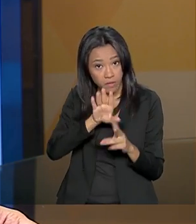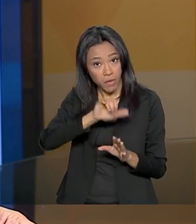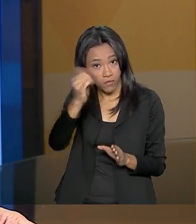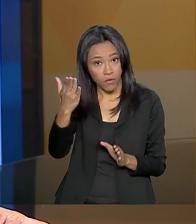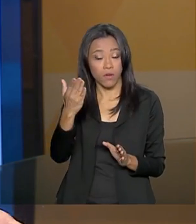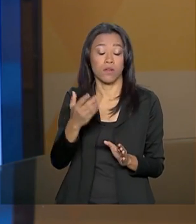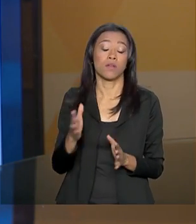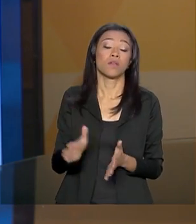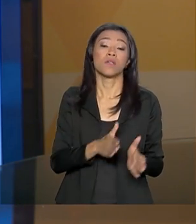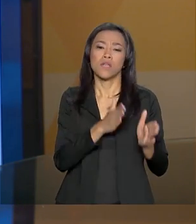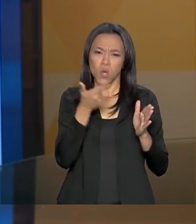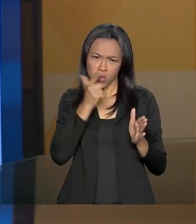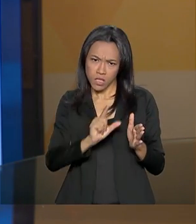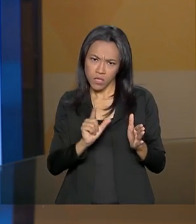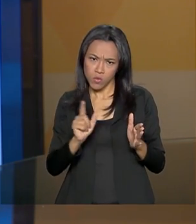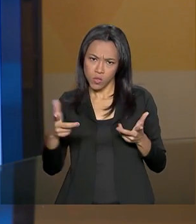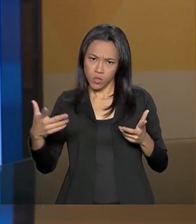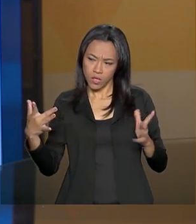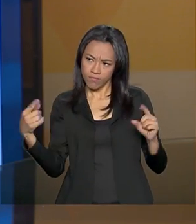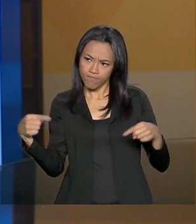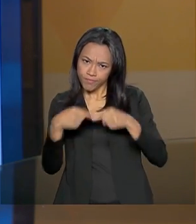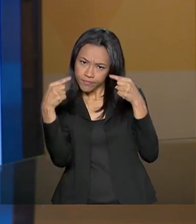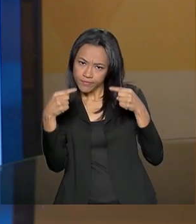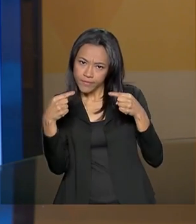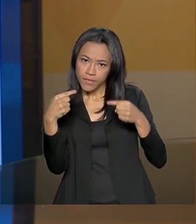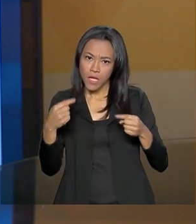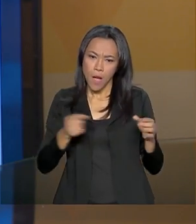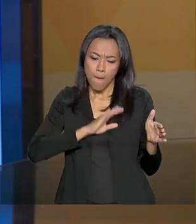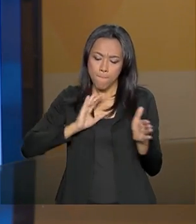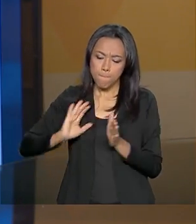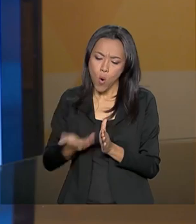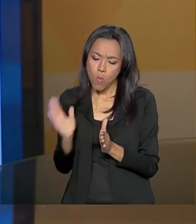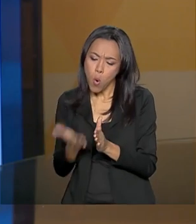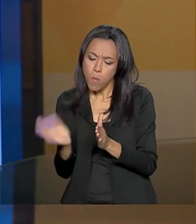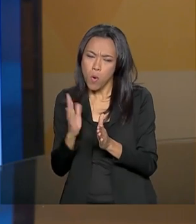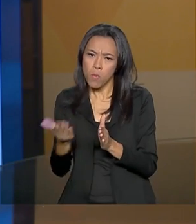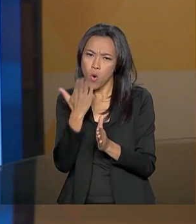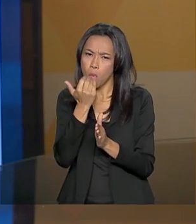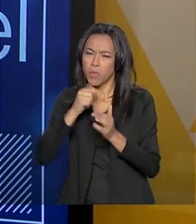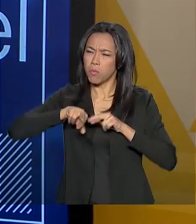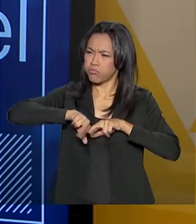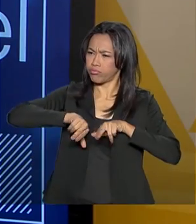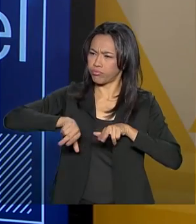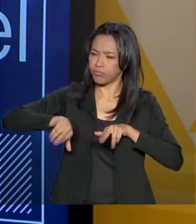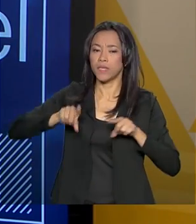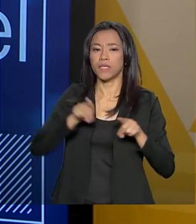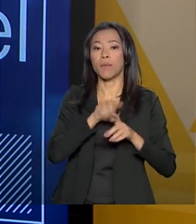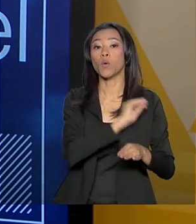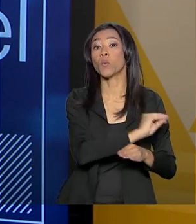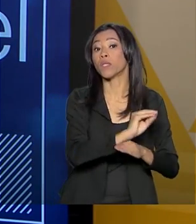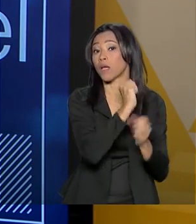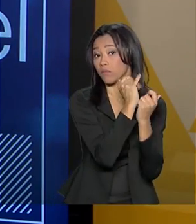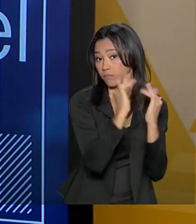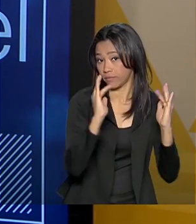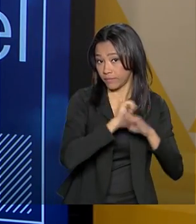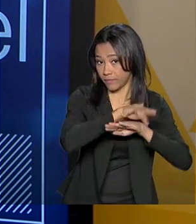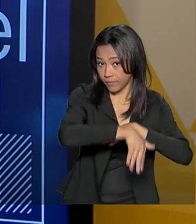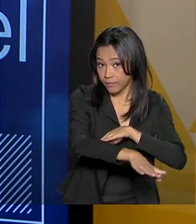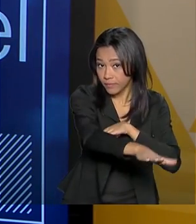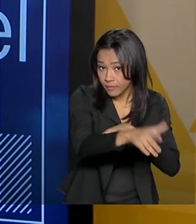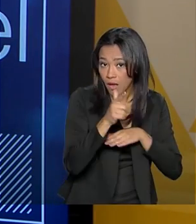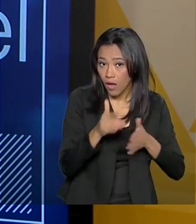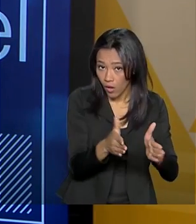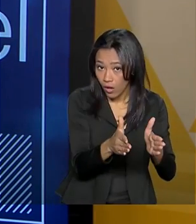nós conseguimos aliar as duas coisas, quer dizer, produzir bastante e conservar o meio ambiente? Ah, sim. Esse é um destaque